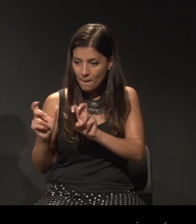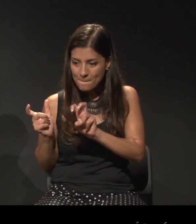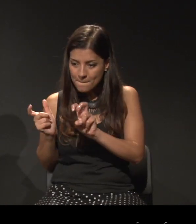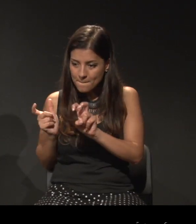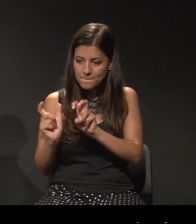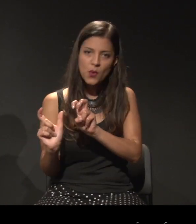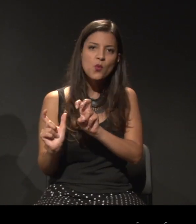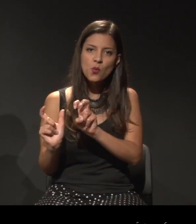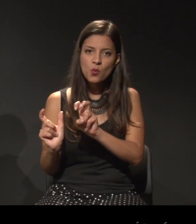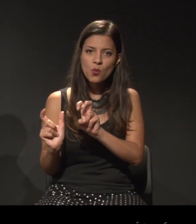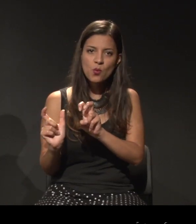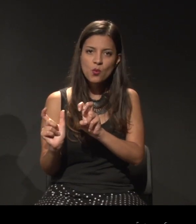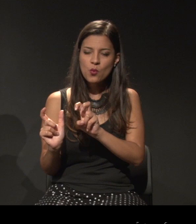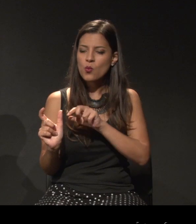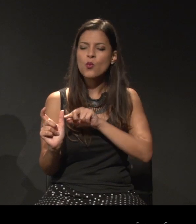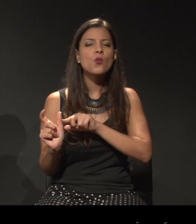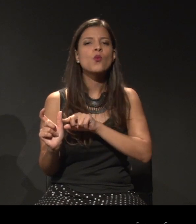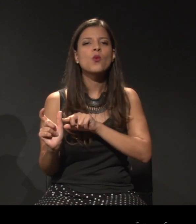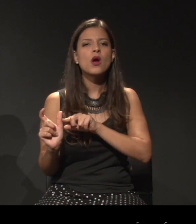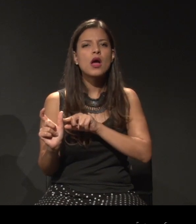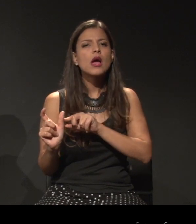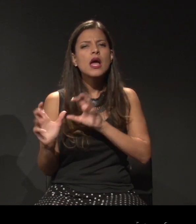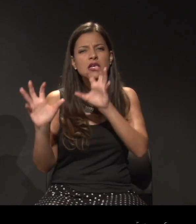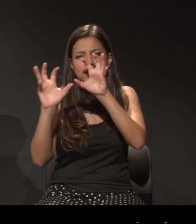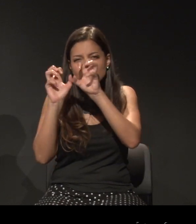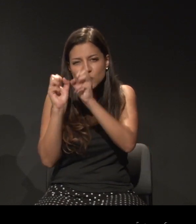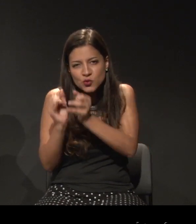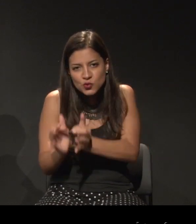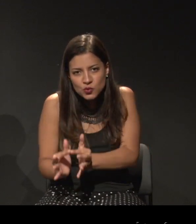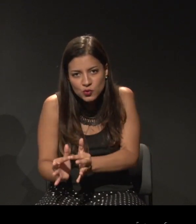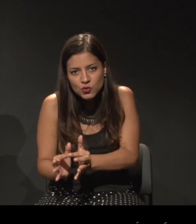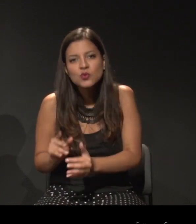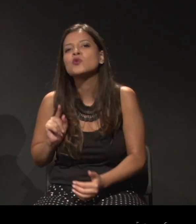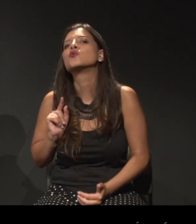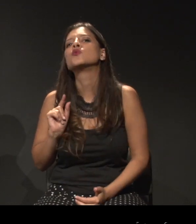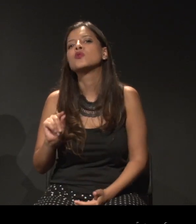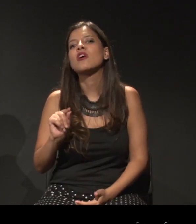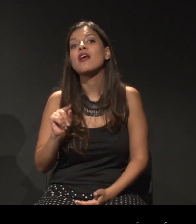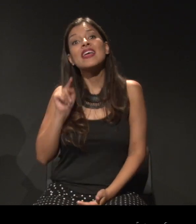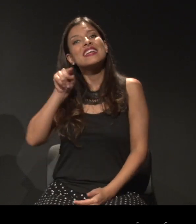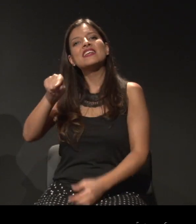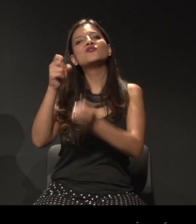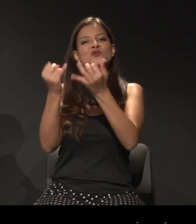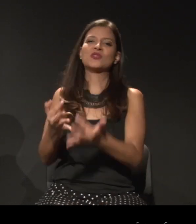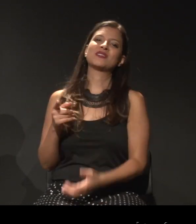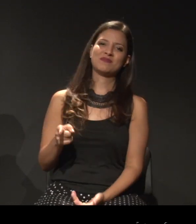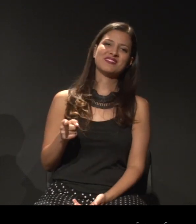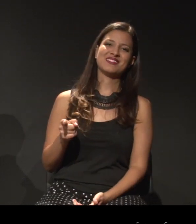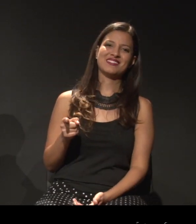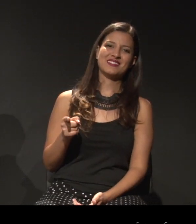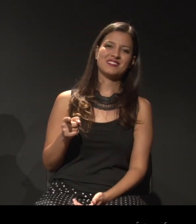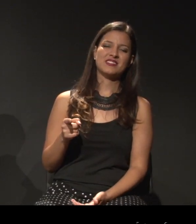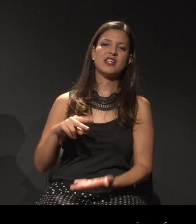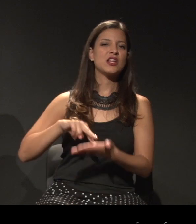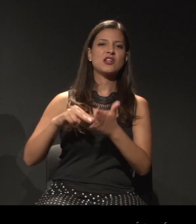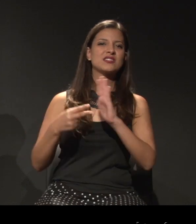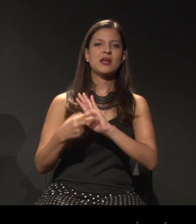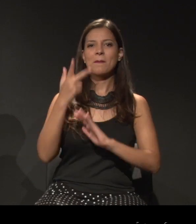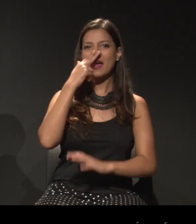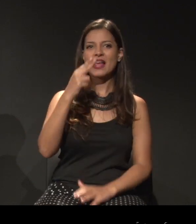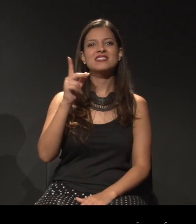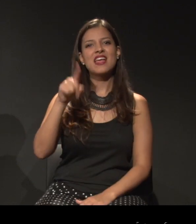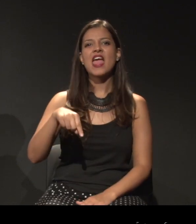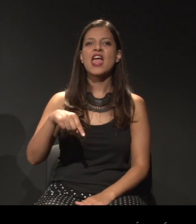a gente sempre deixa bem escuro que é sobre isso que a gente está falando, e não numa perspectiva arco-íris da